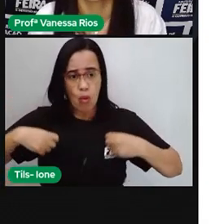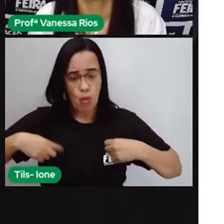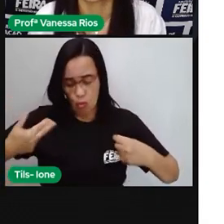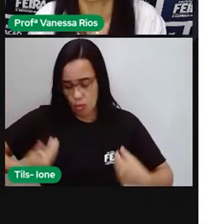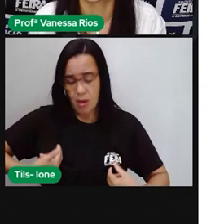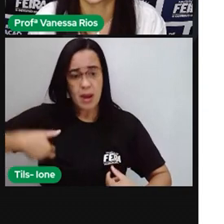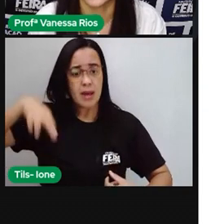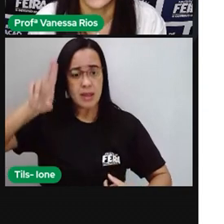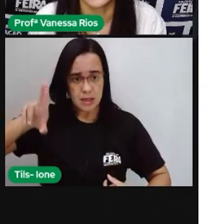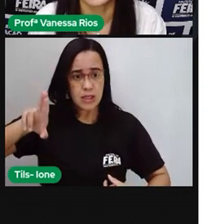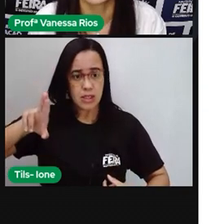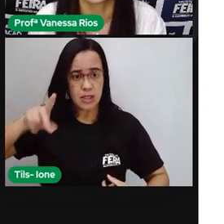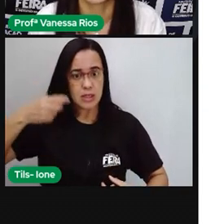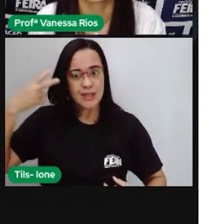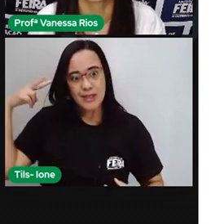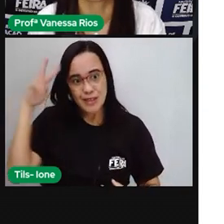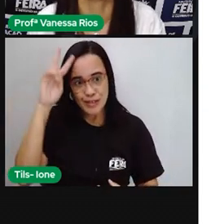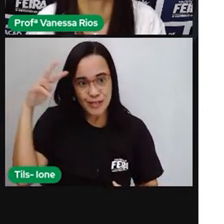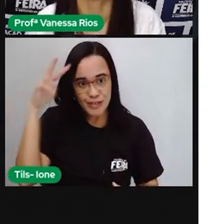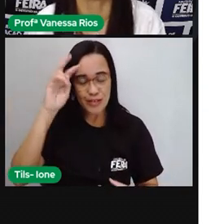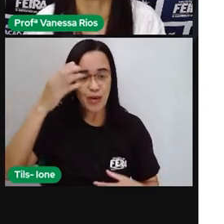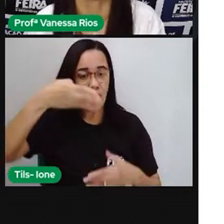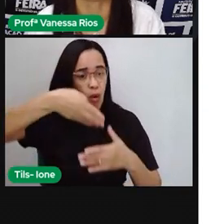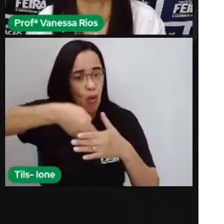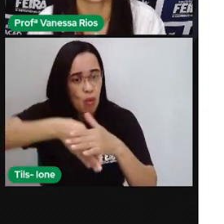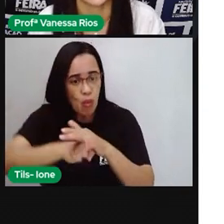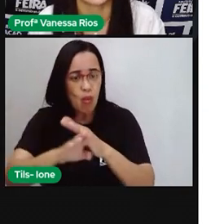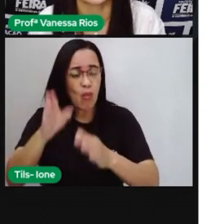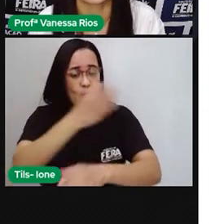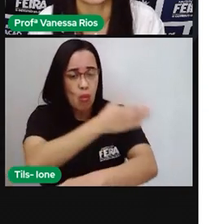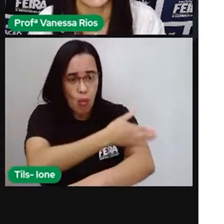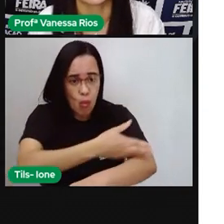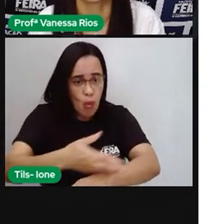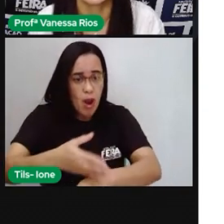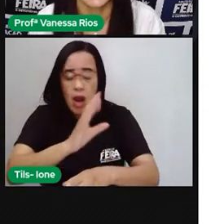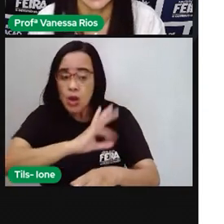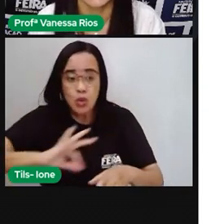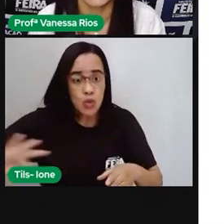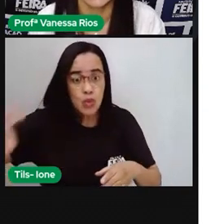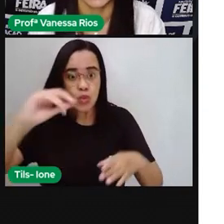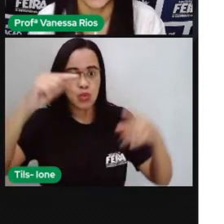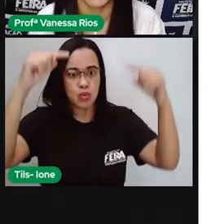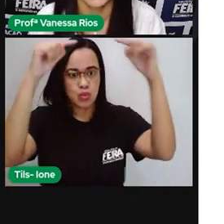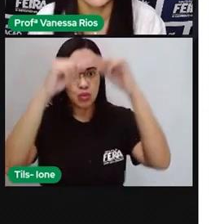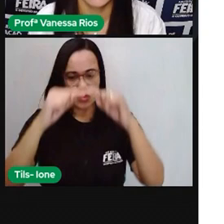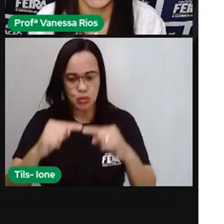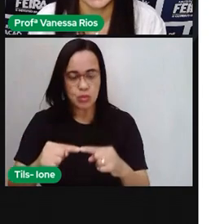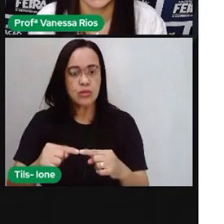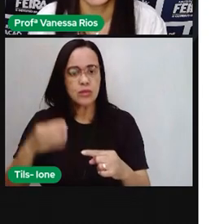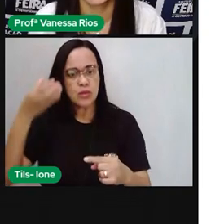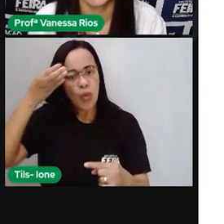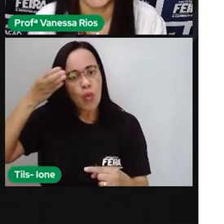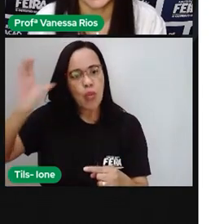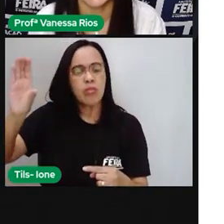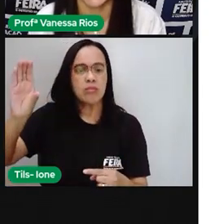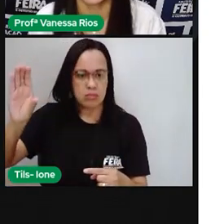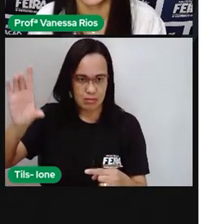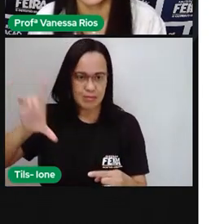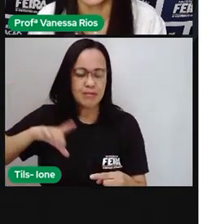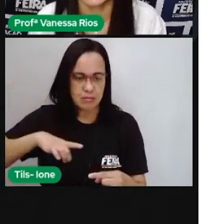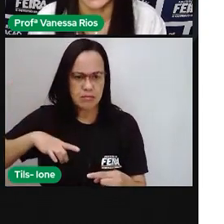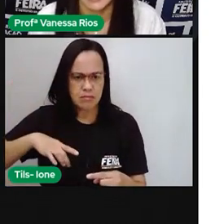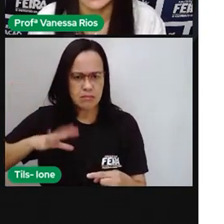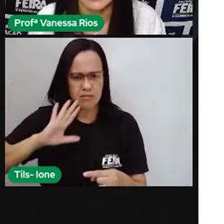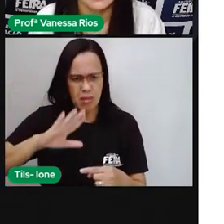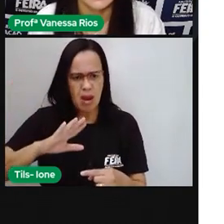comportar, nas histórias, nos costumes. Tudo isso está relacionado à cultura. E como é que a cultura é passada?